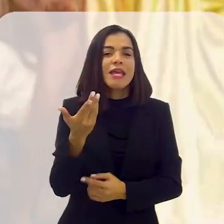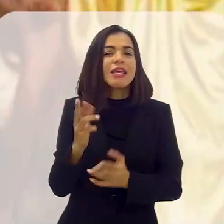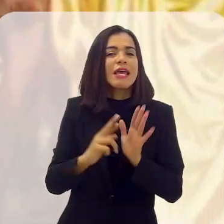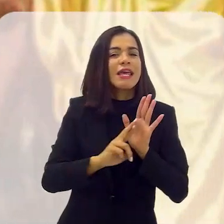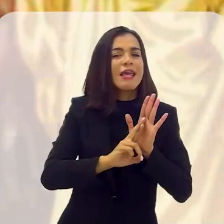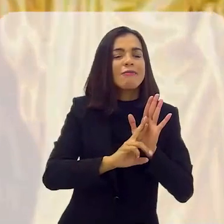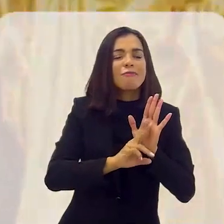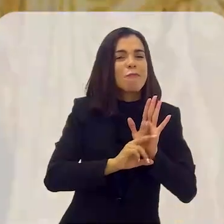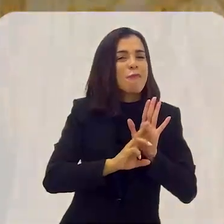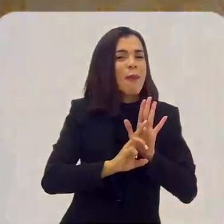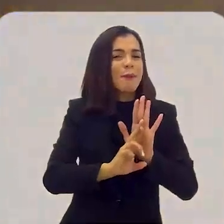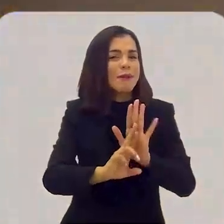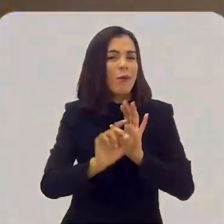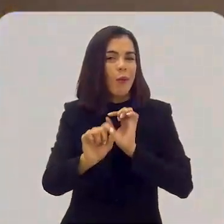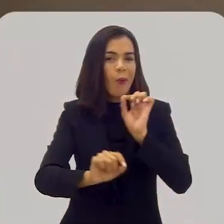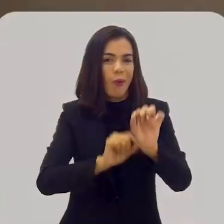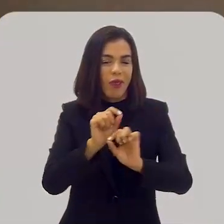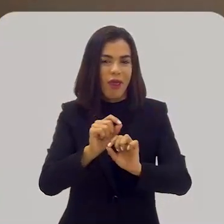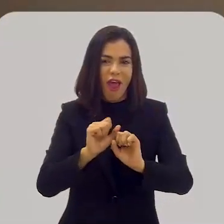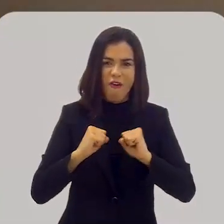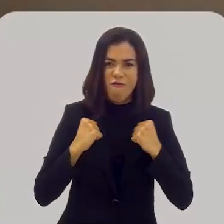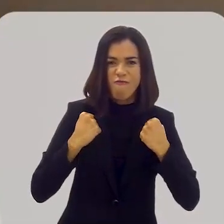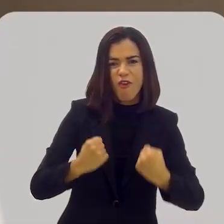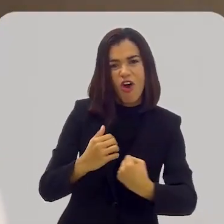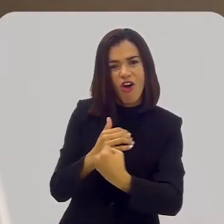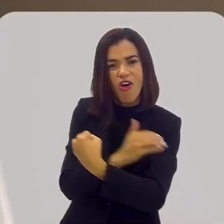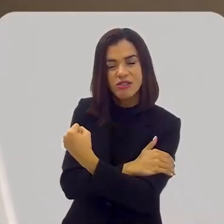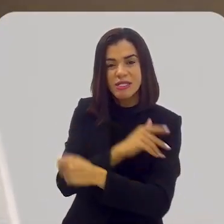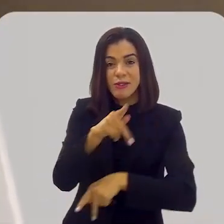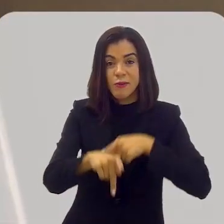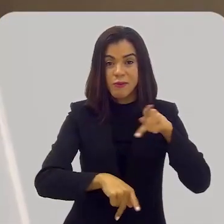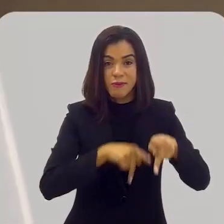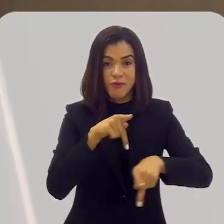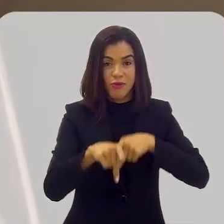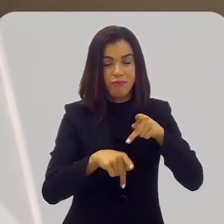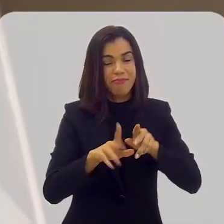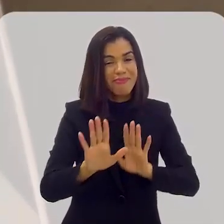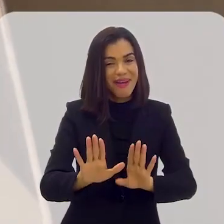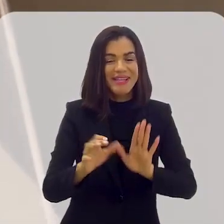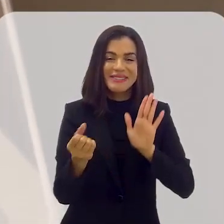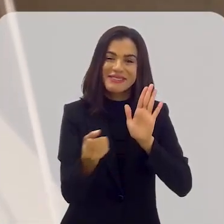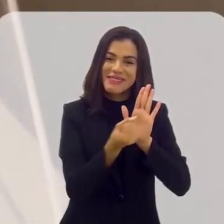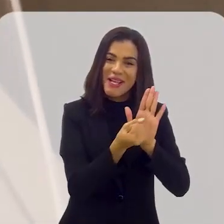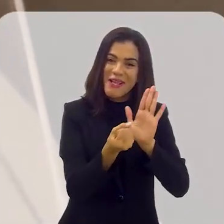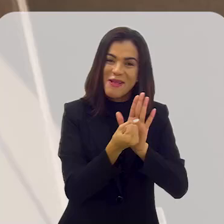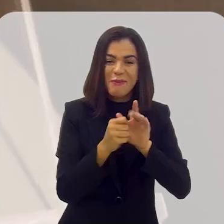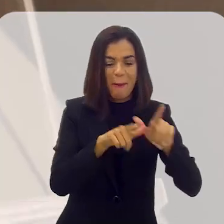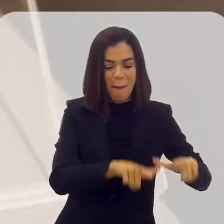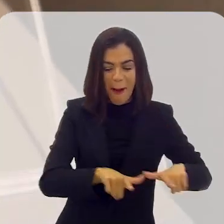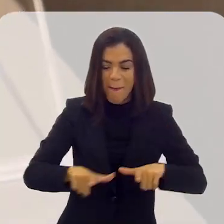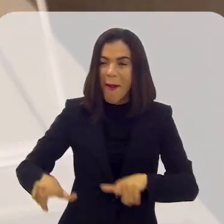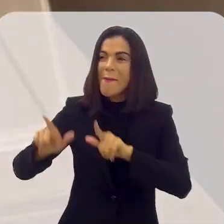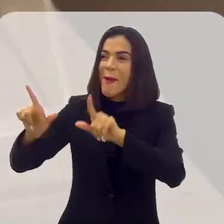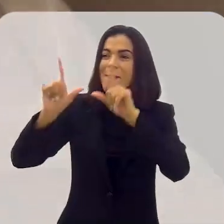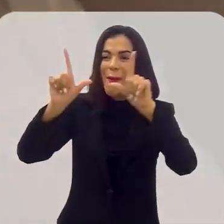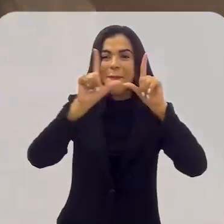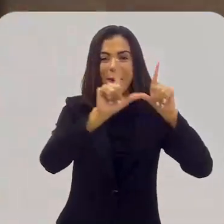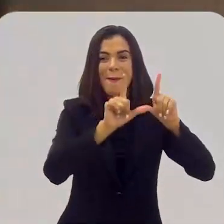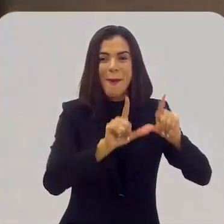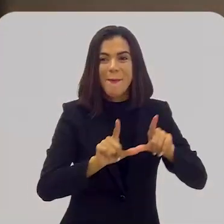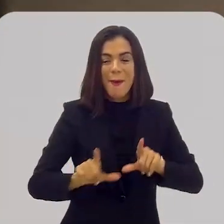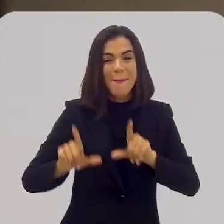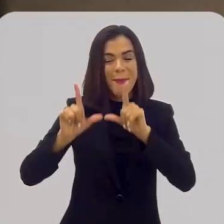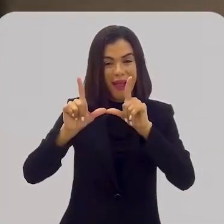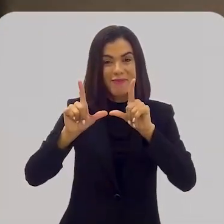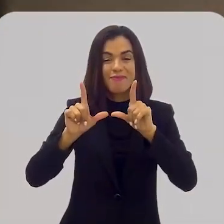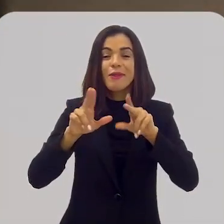unidade do povo, eles representam a força do povo, né? Só que esses símbolos foram colocados aqui justamente